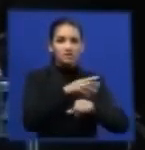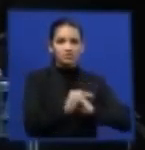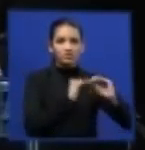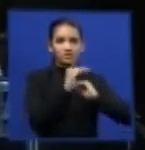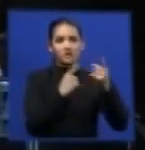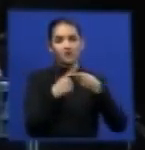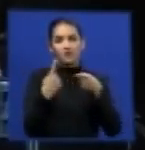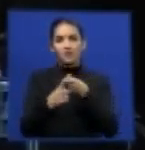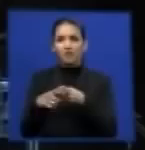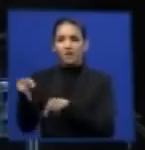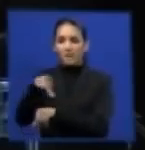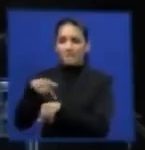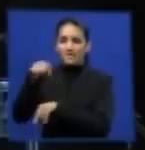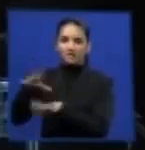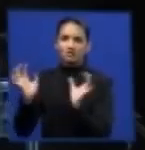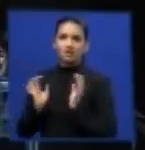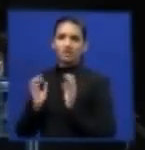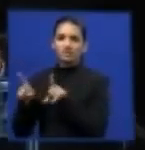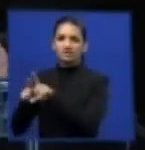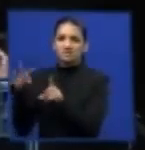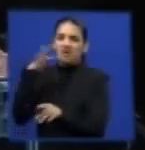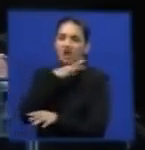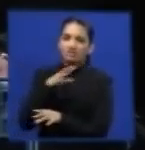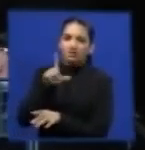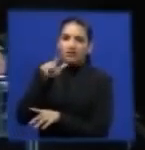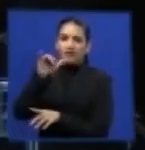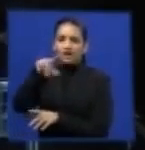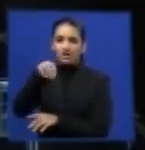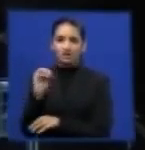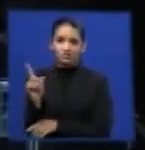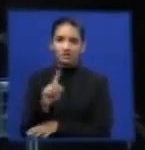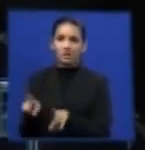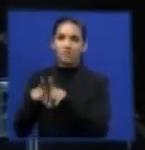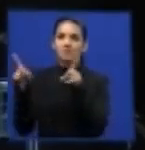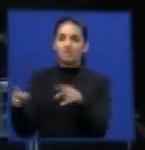consideram lixo, e sim um produto com alto valor agregado.